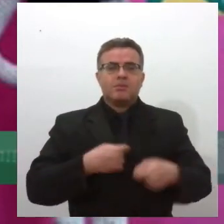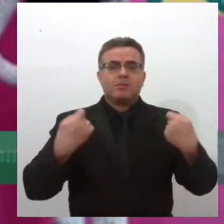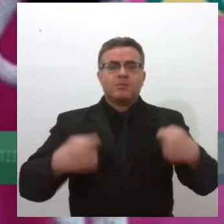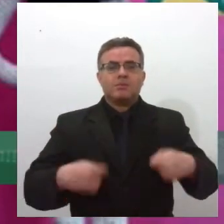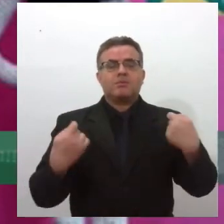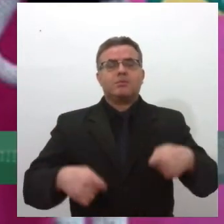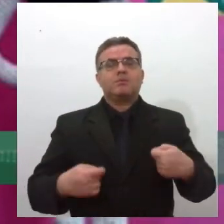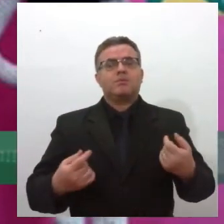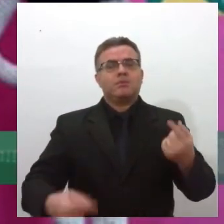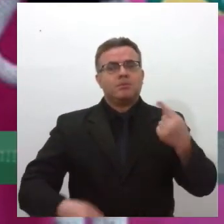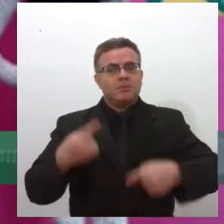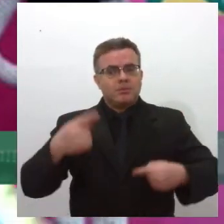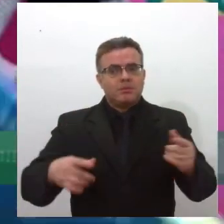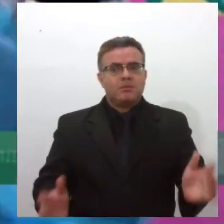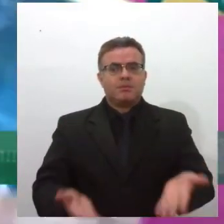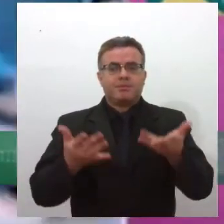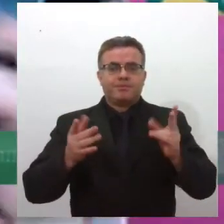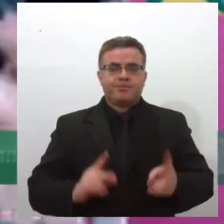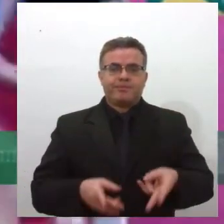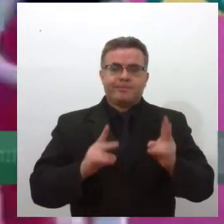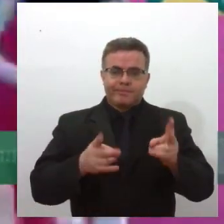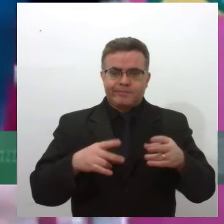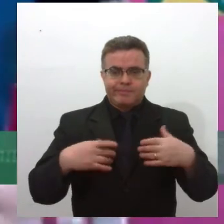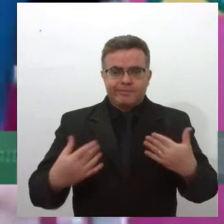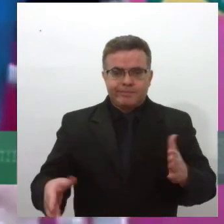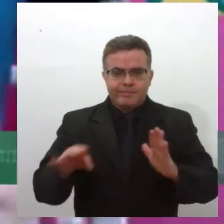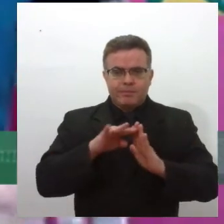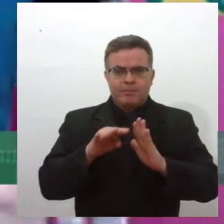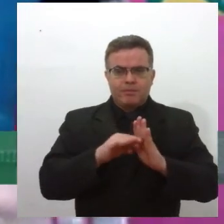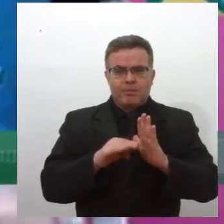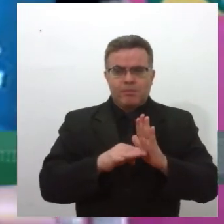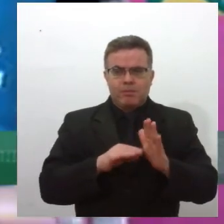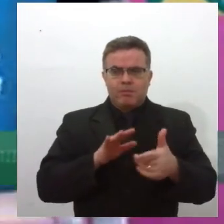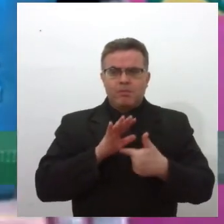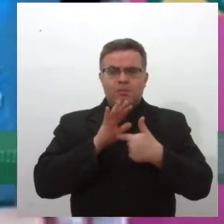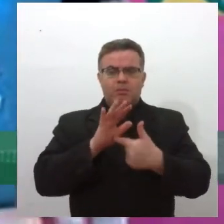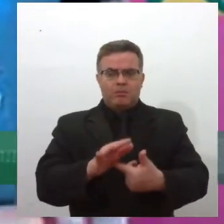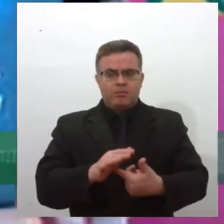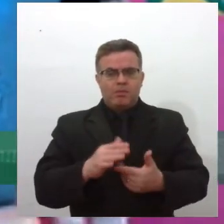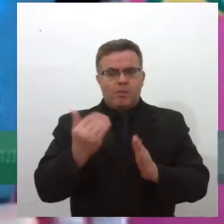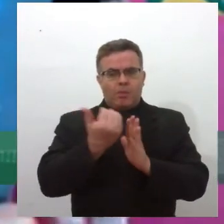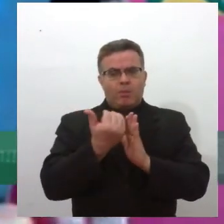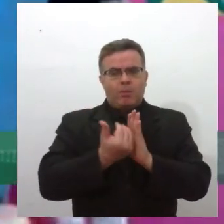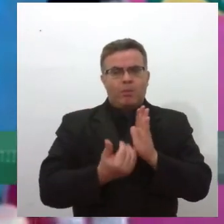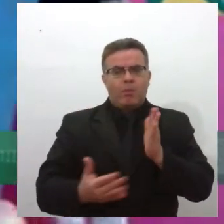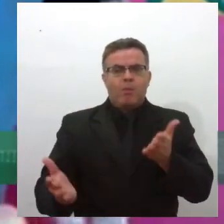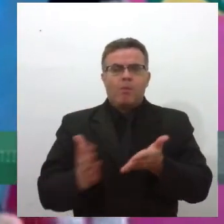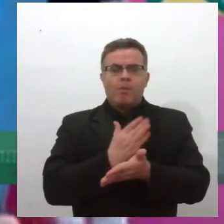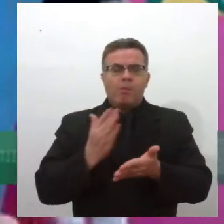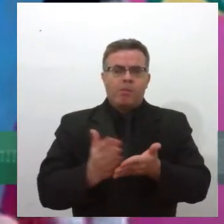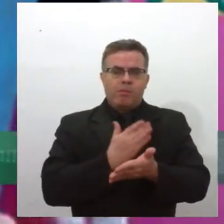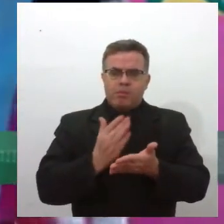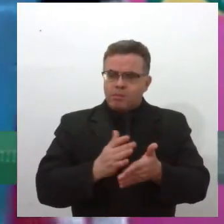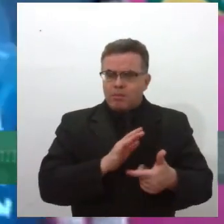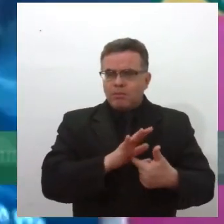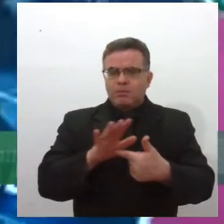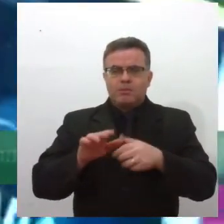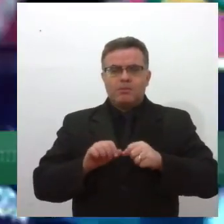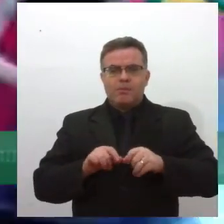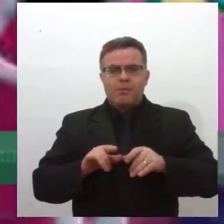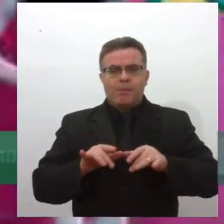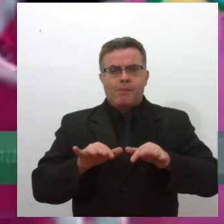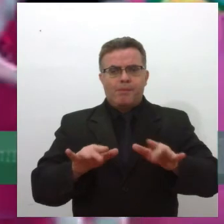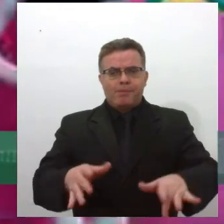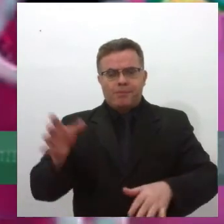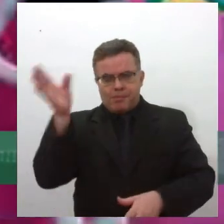sobre isso, incentivar, eu tenho muito orgulho, né, dessa nossa obra que é algo que se projetou no país